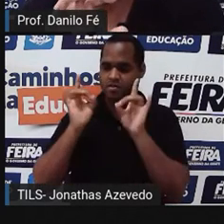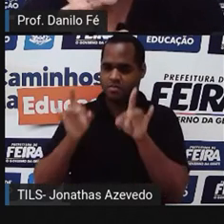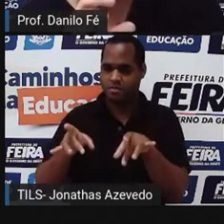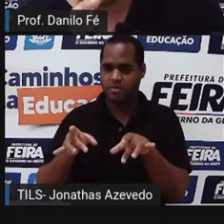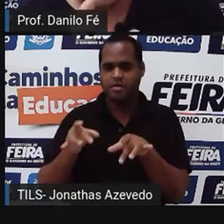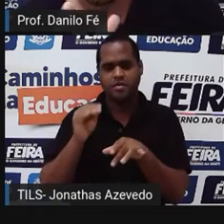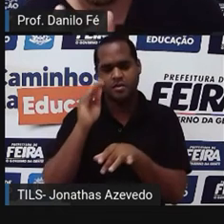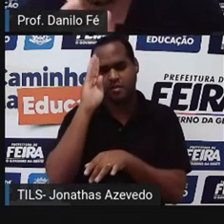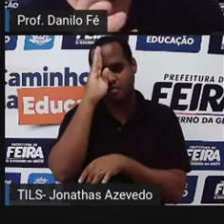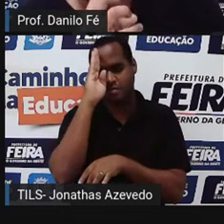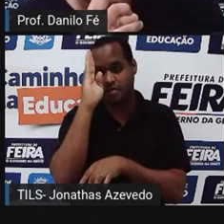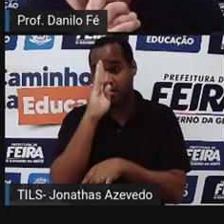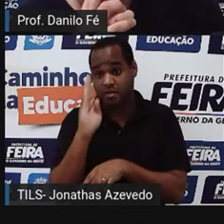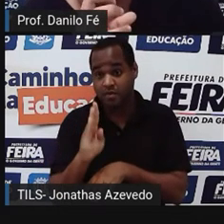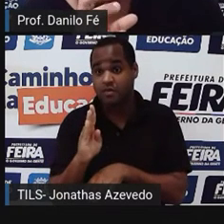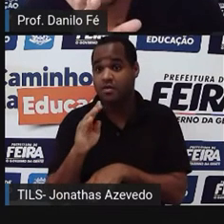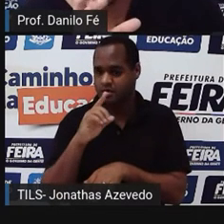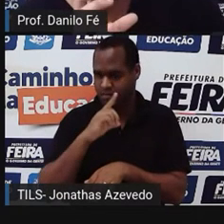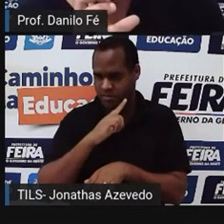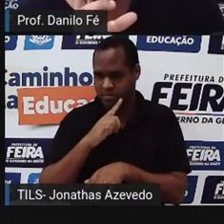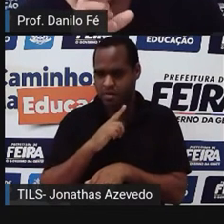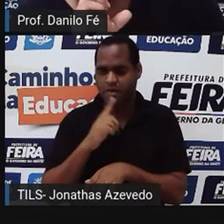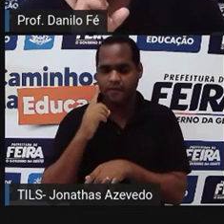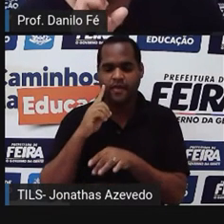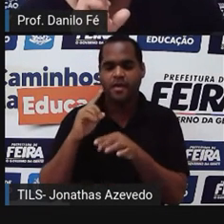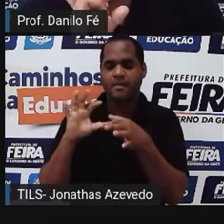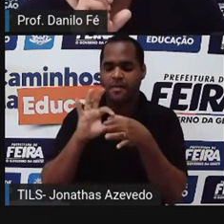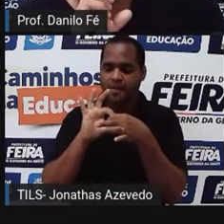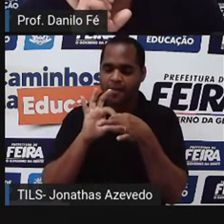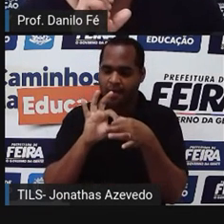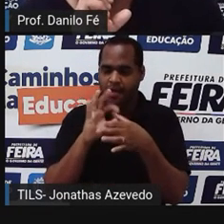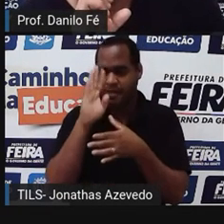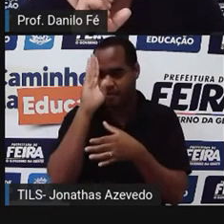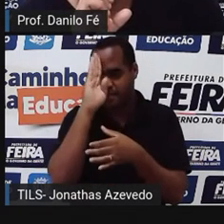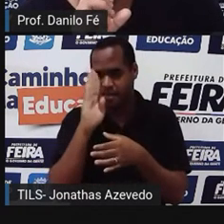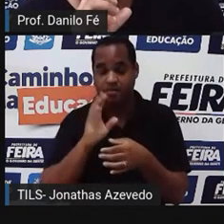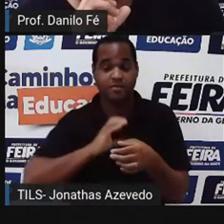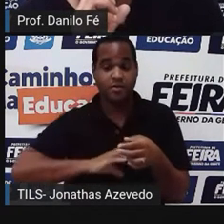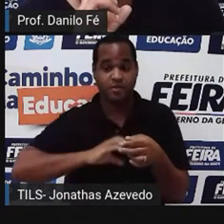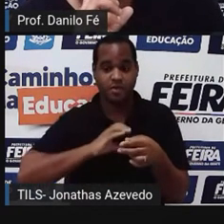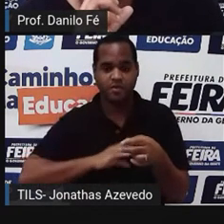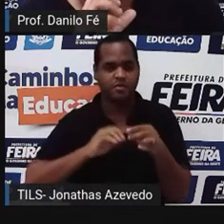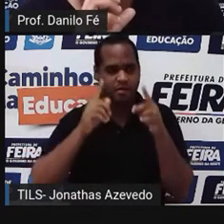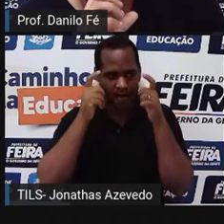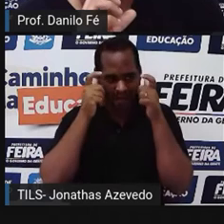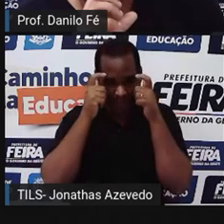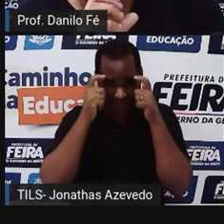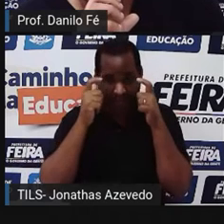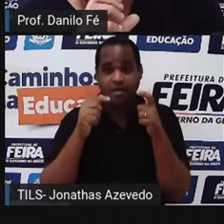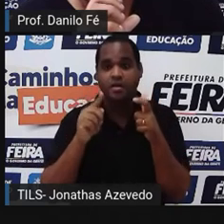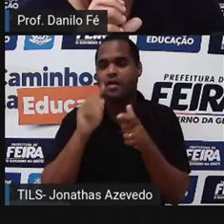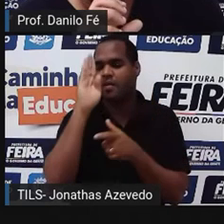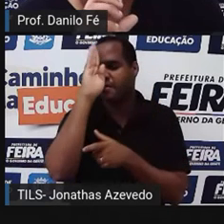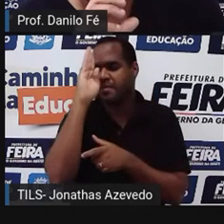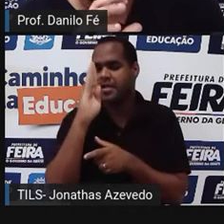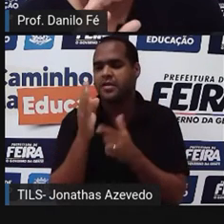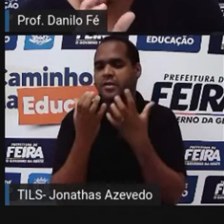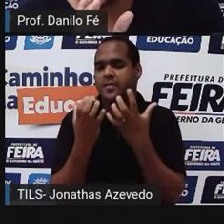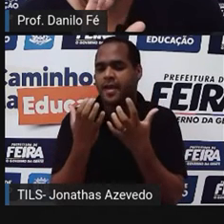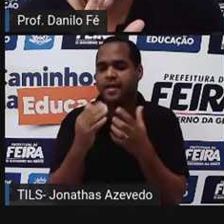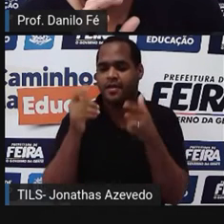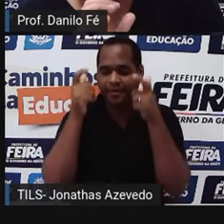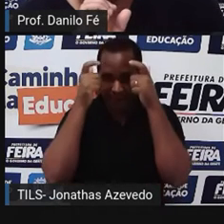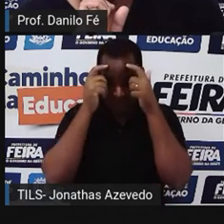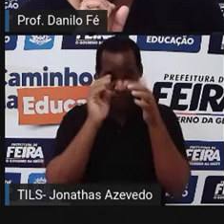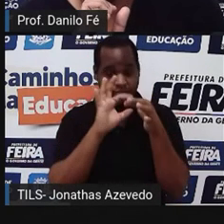O estado da relação entre Brasil e Portugal muda. O rei declara que o Brasil passa a ser um reino